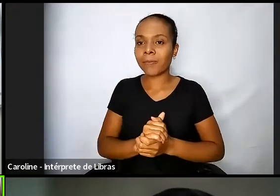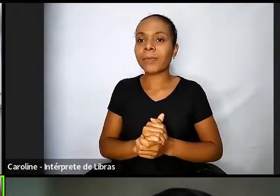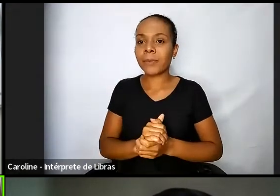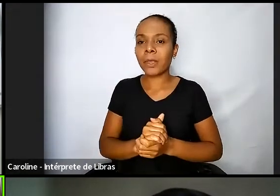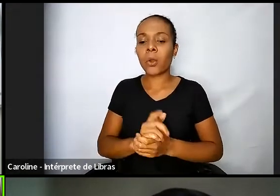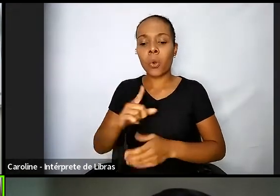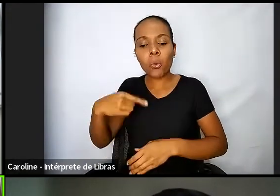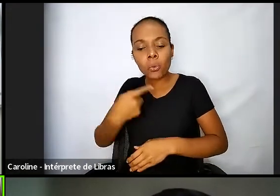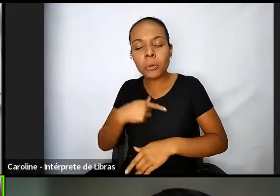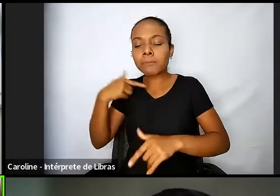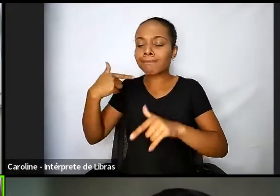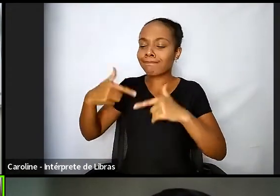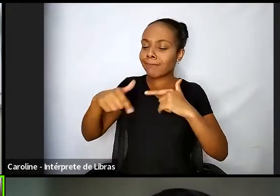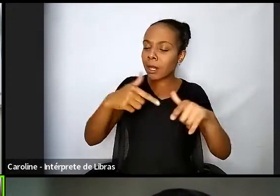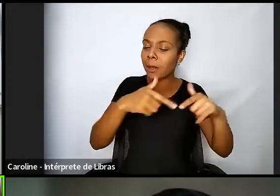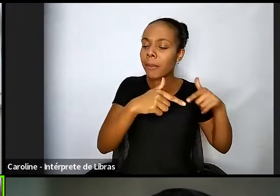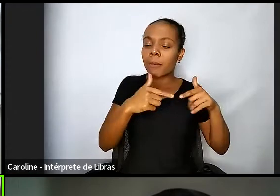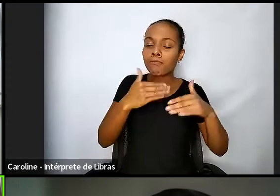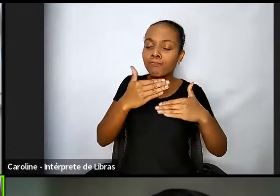de buscar